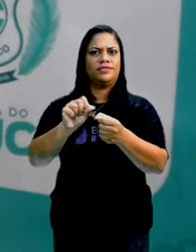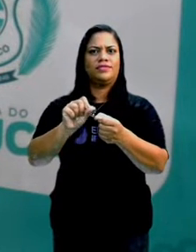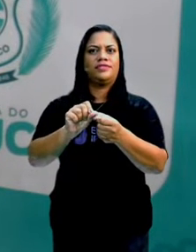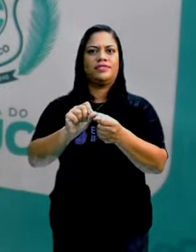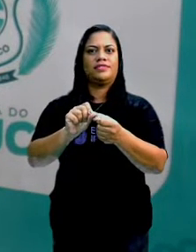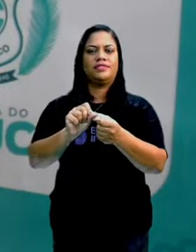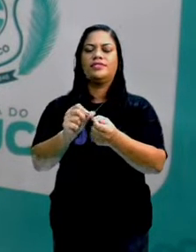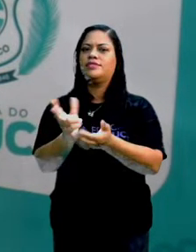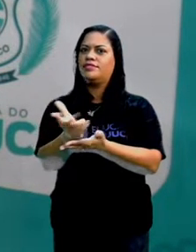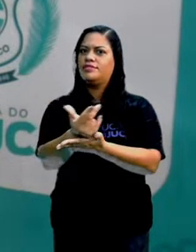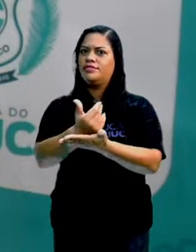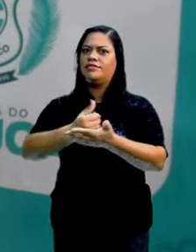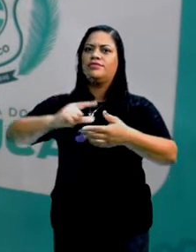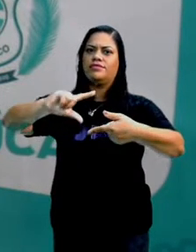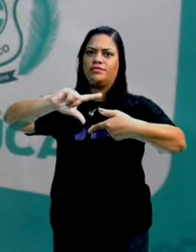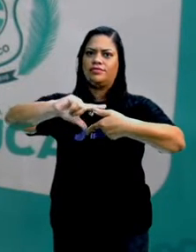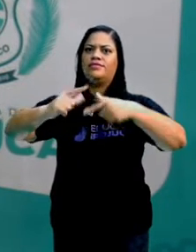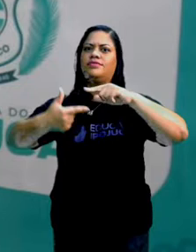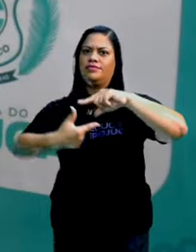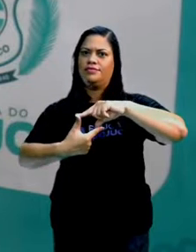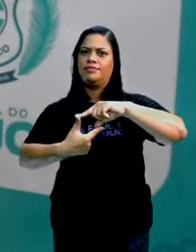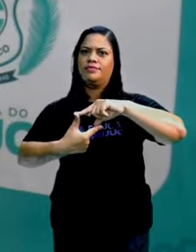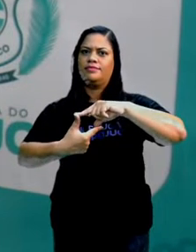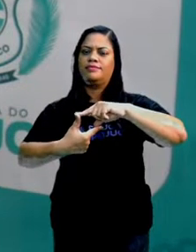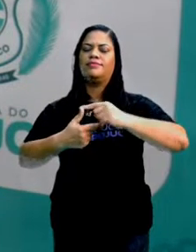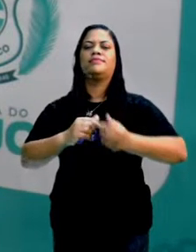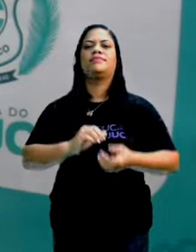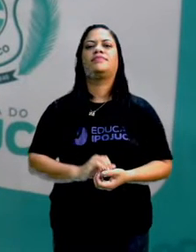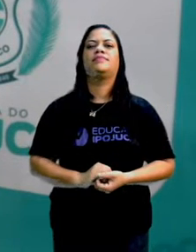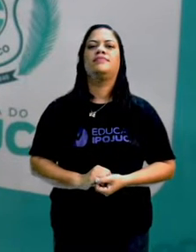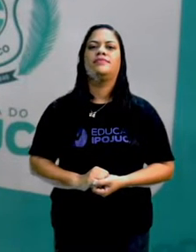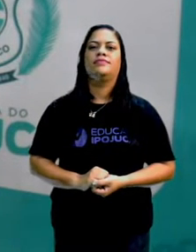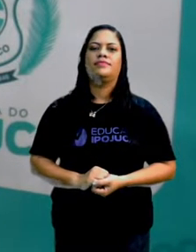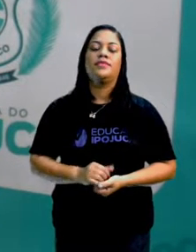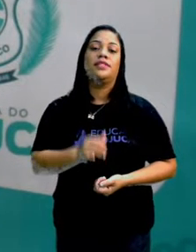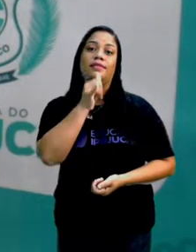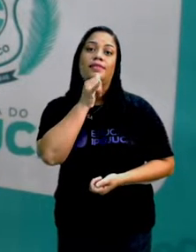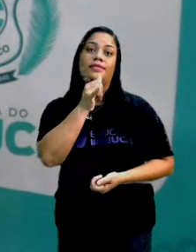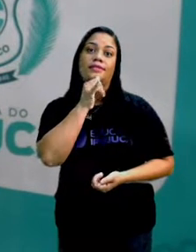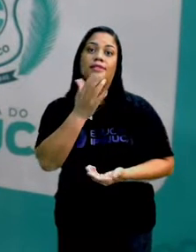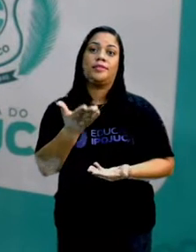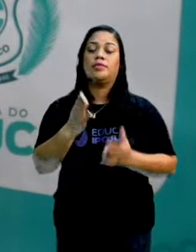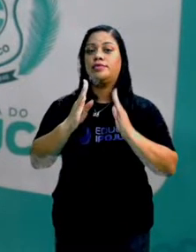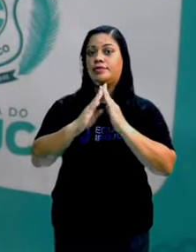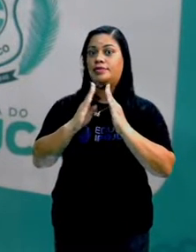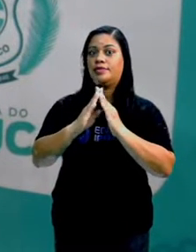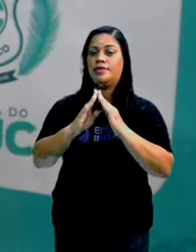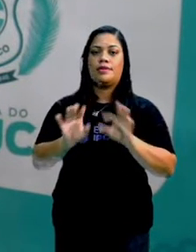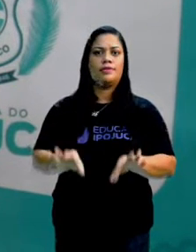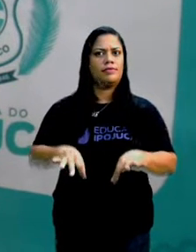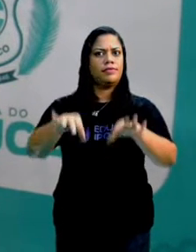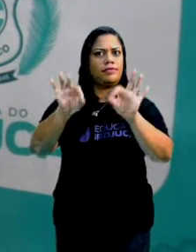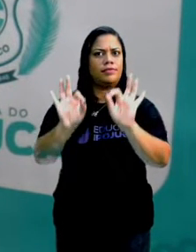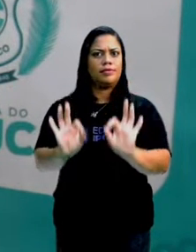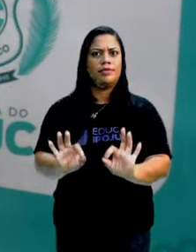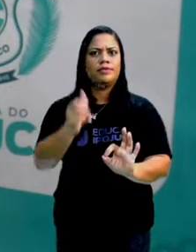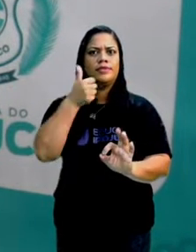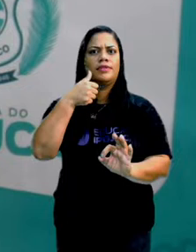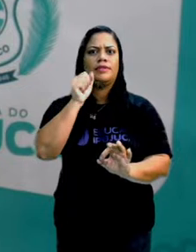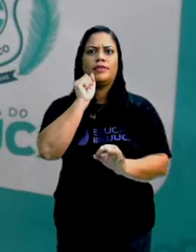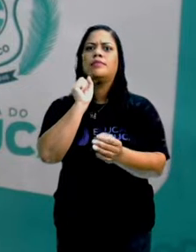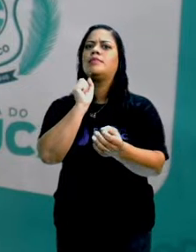com essas figuras, está certo? Como, por exemplo, em casa, um tapete que a mamãe